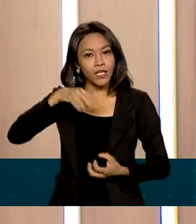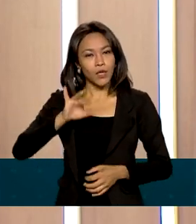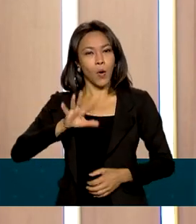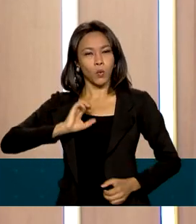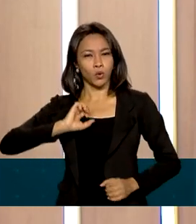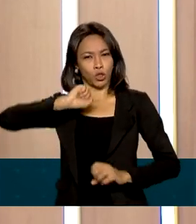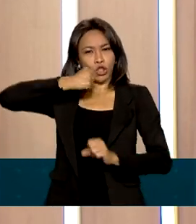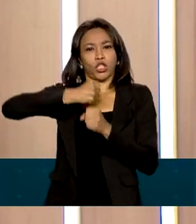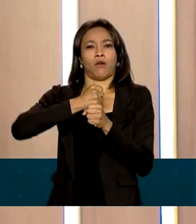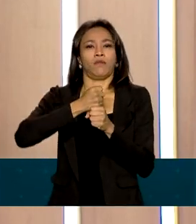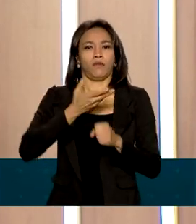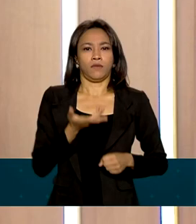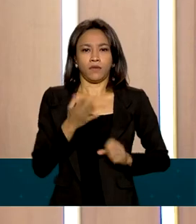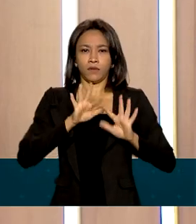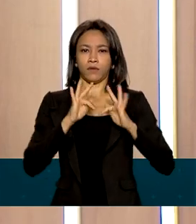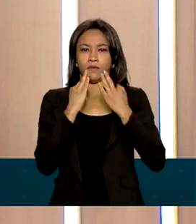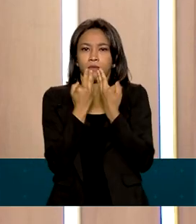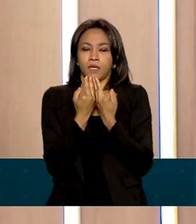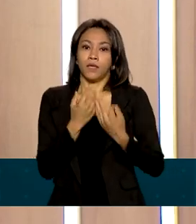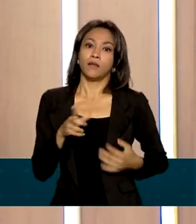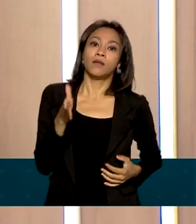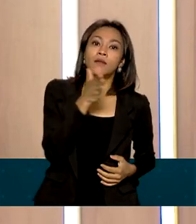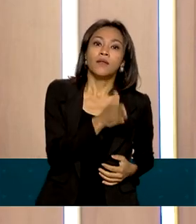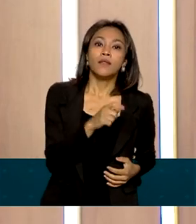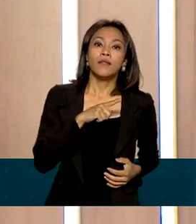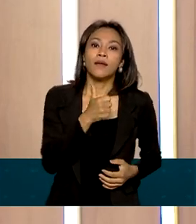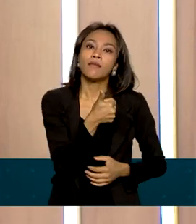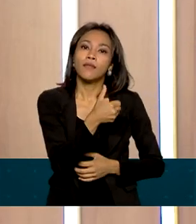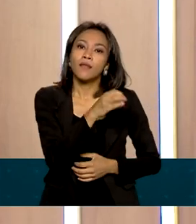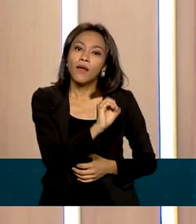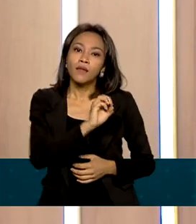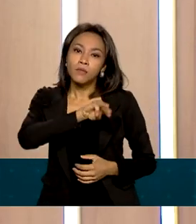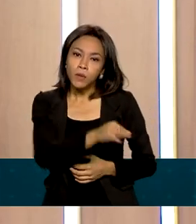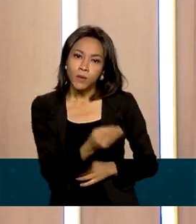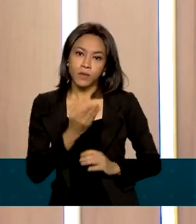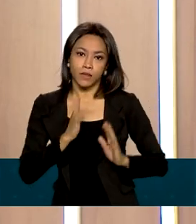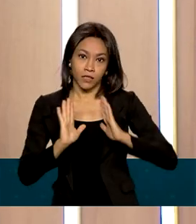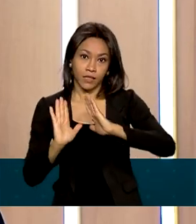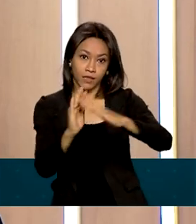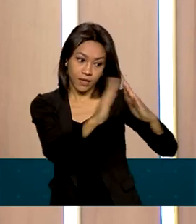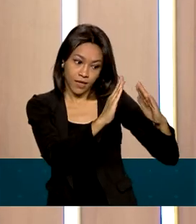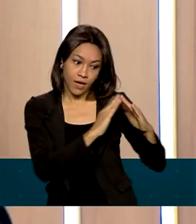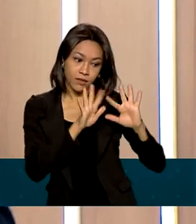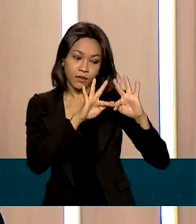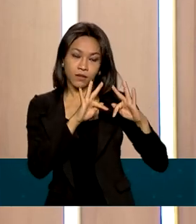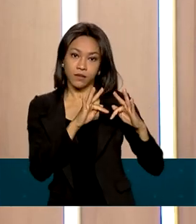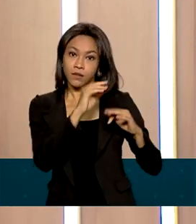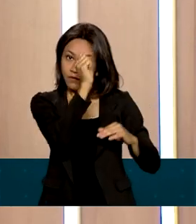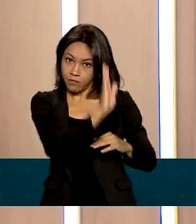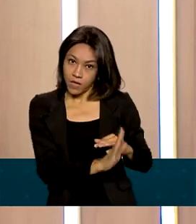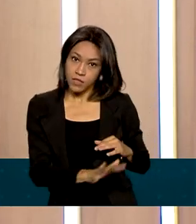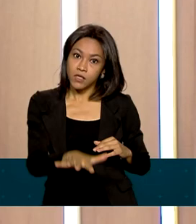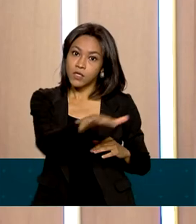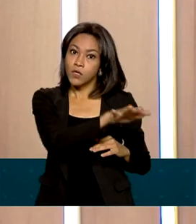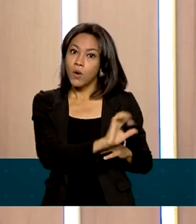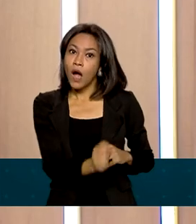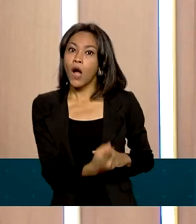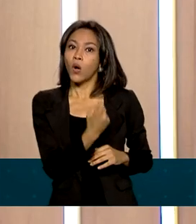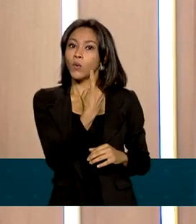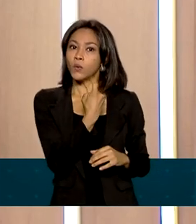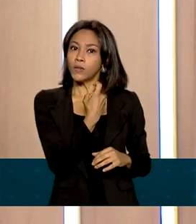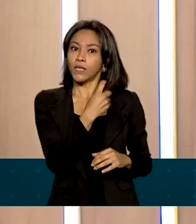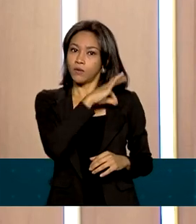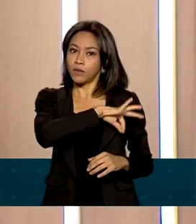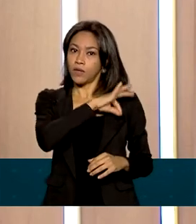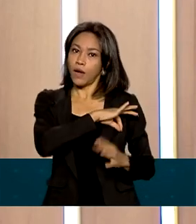família. E existem cerca de R$ 10 milhões de lares brasileiros, onde a única renda existente é a